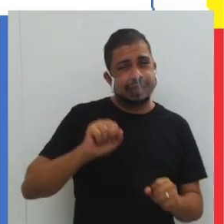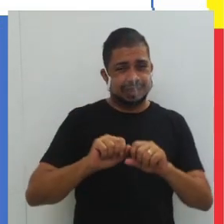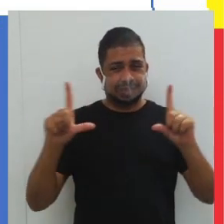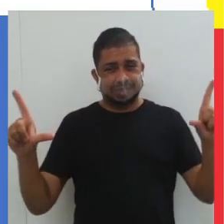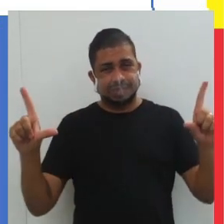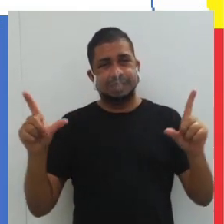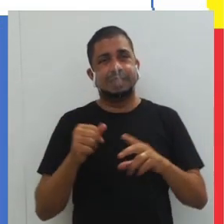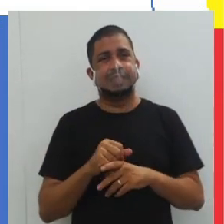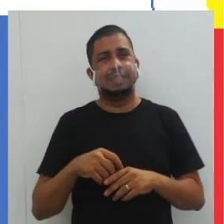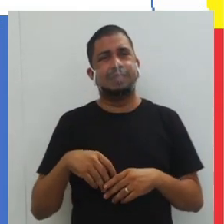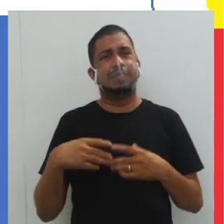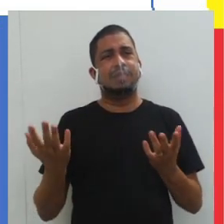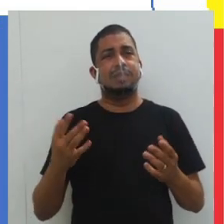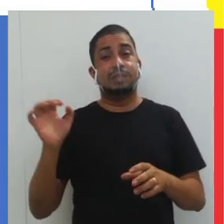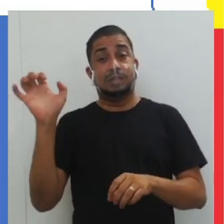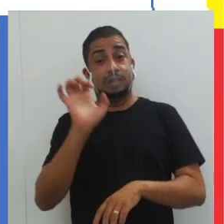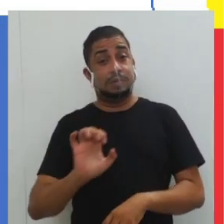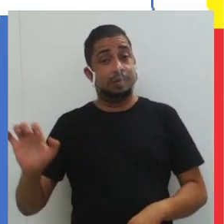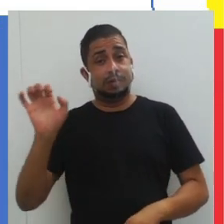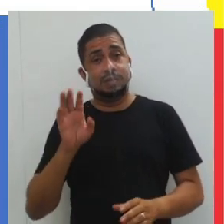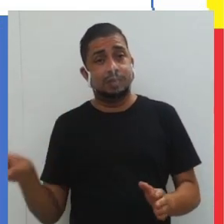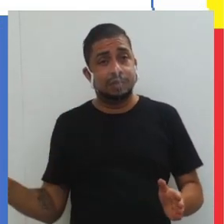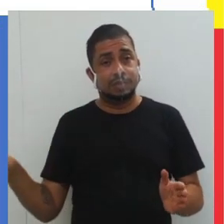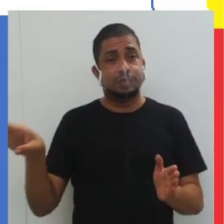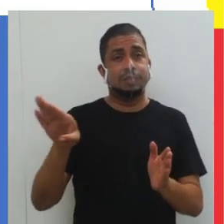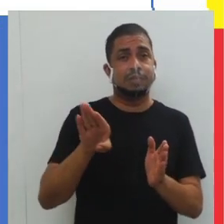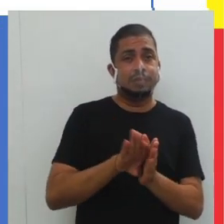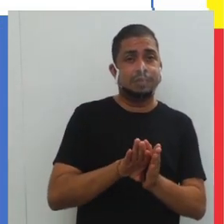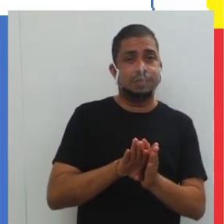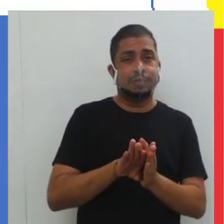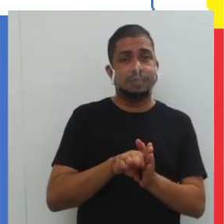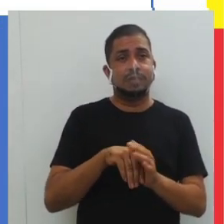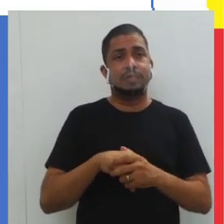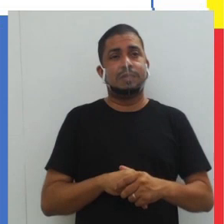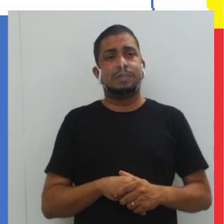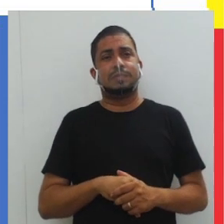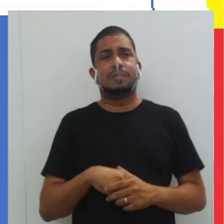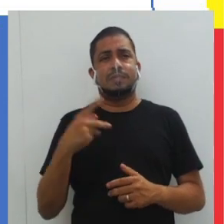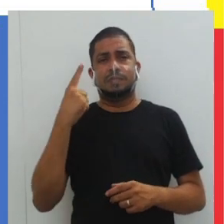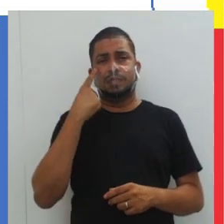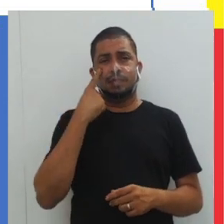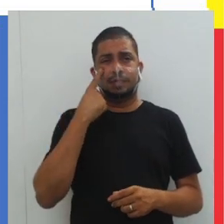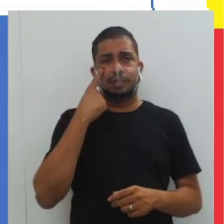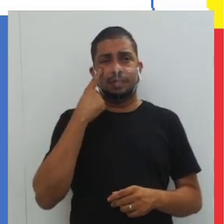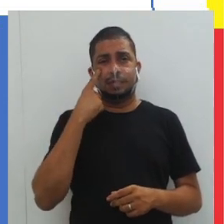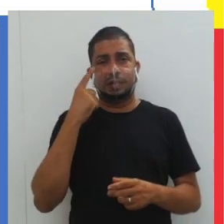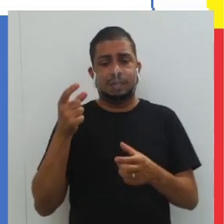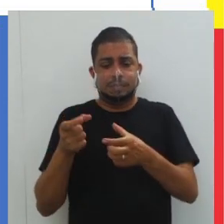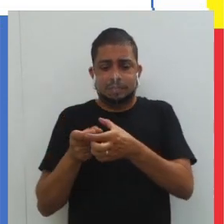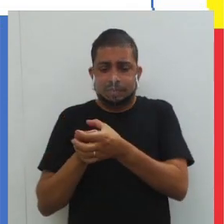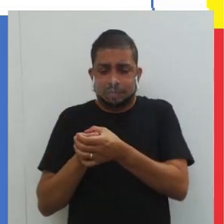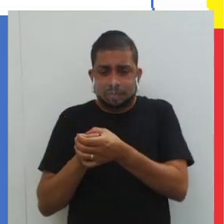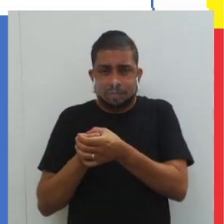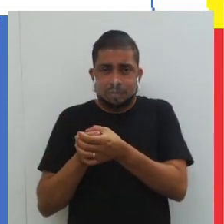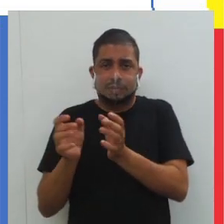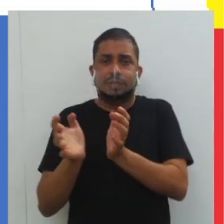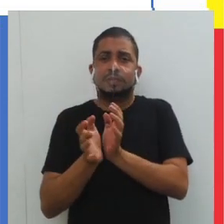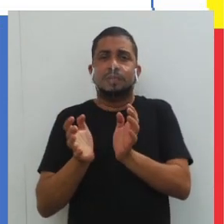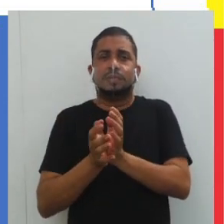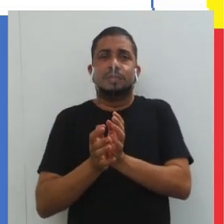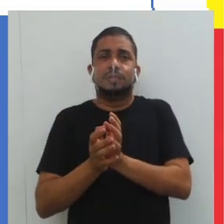aqui quando os europeus chegaram ao nosso continente. Aí, vejam só, eles eram em menor